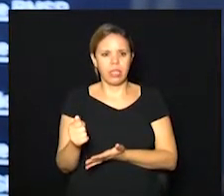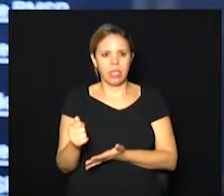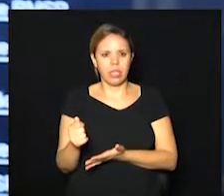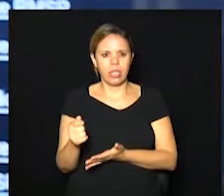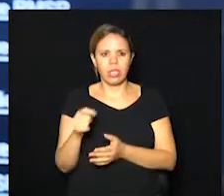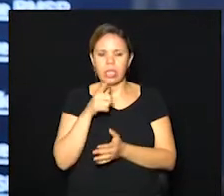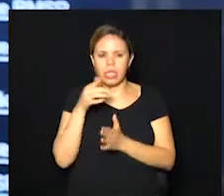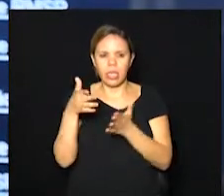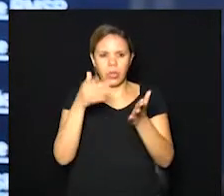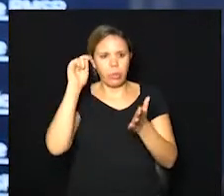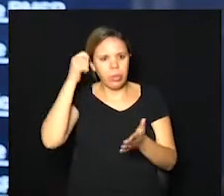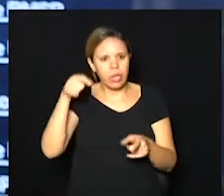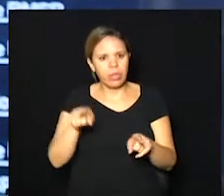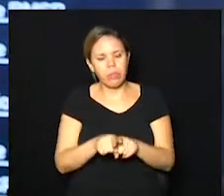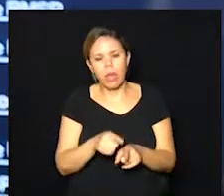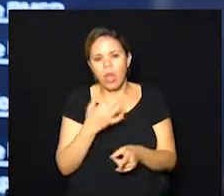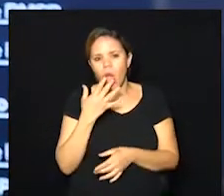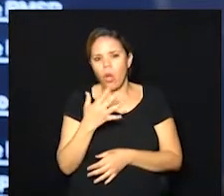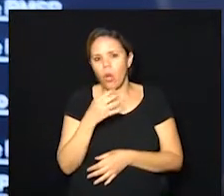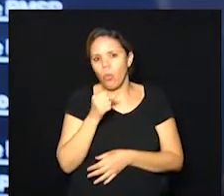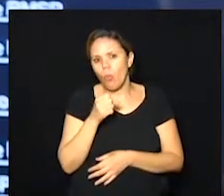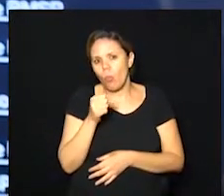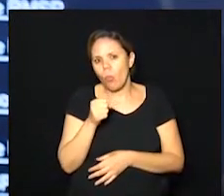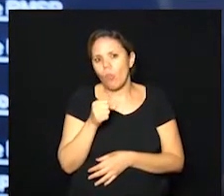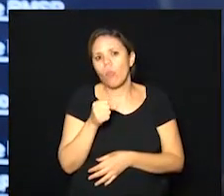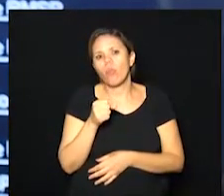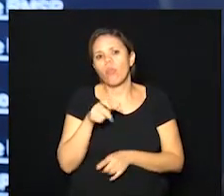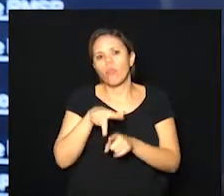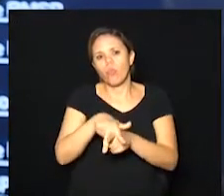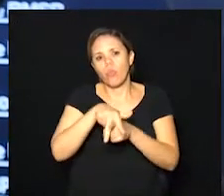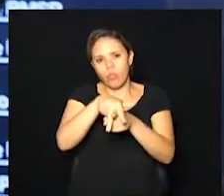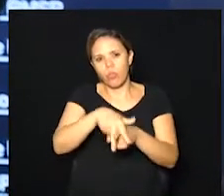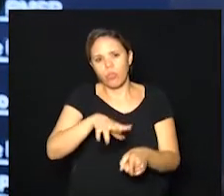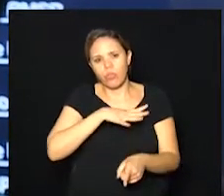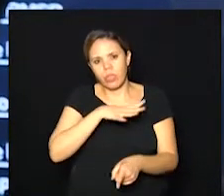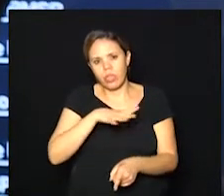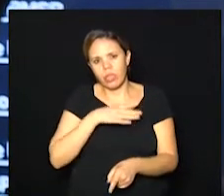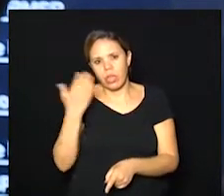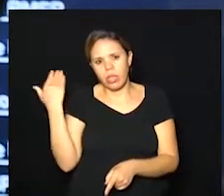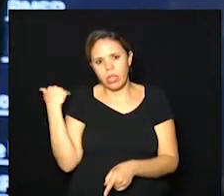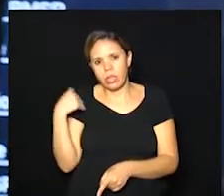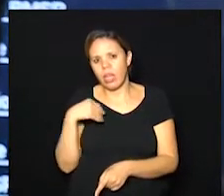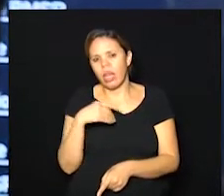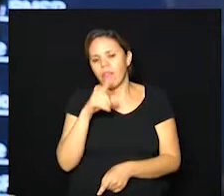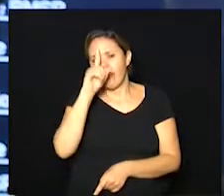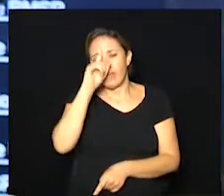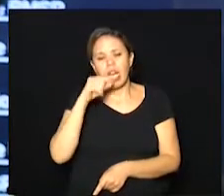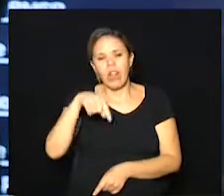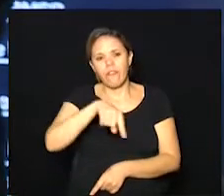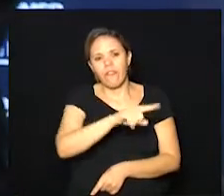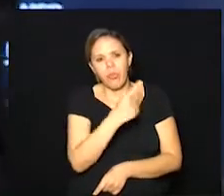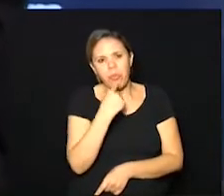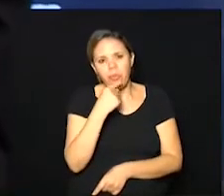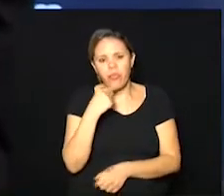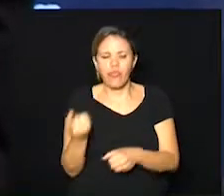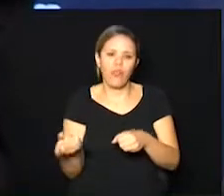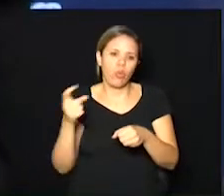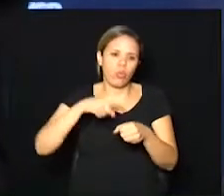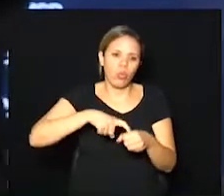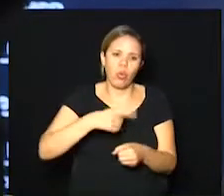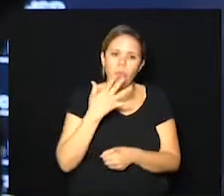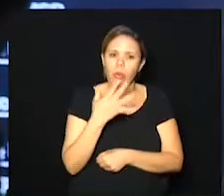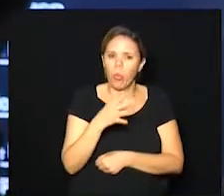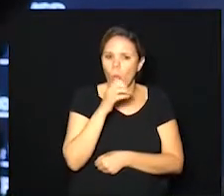mantém cor laranja. Barretos estava na vermelha, estava na amarela, foi para vermelha, veio para laranja.